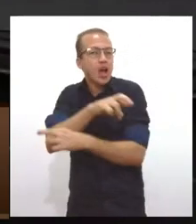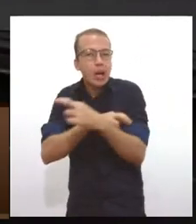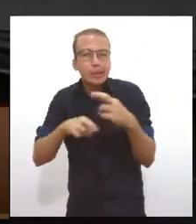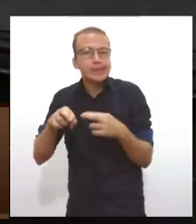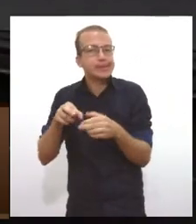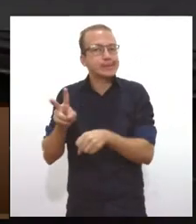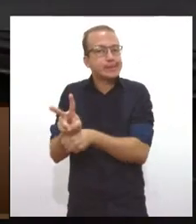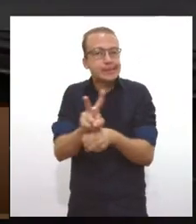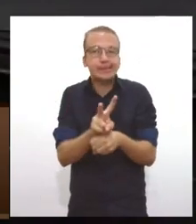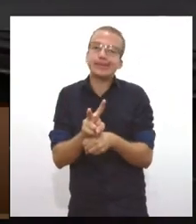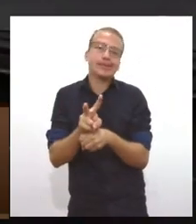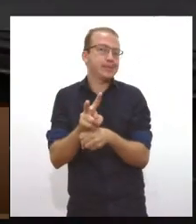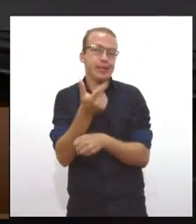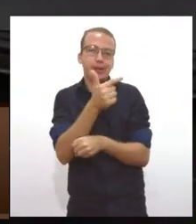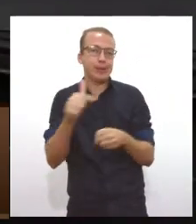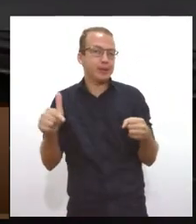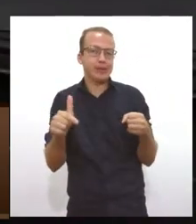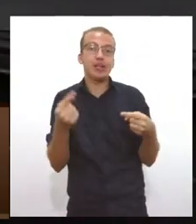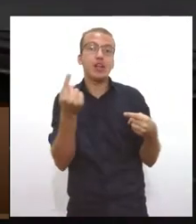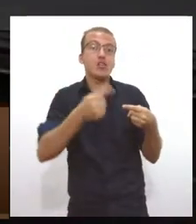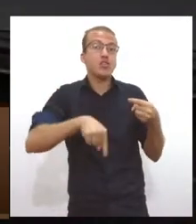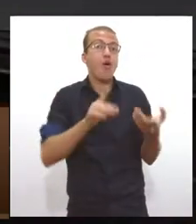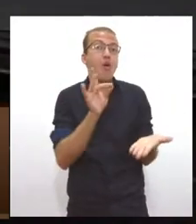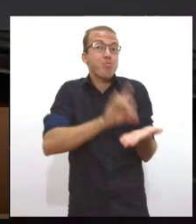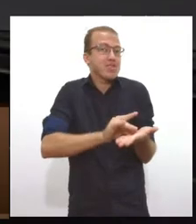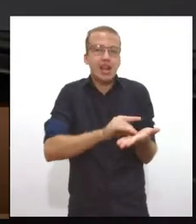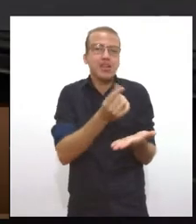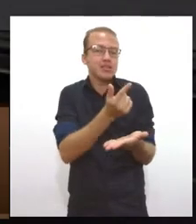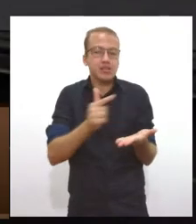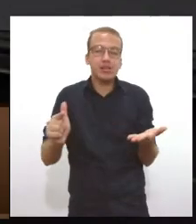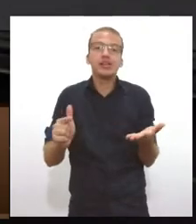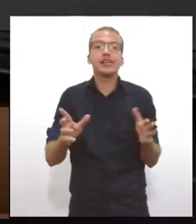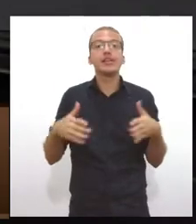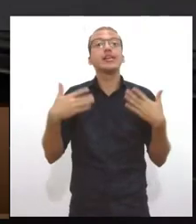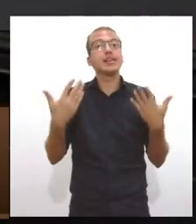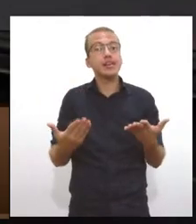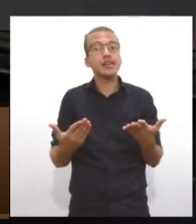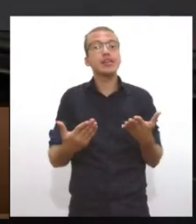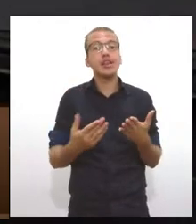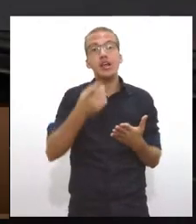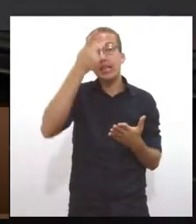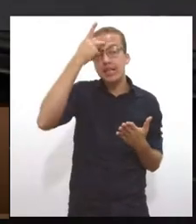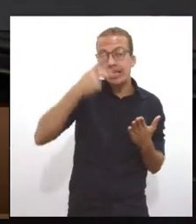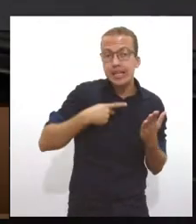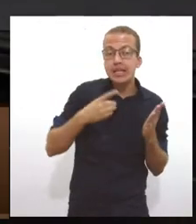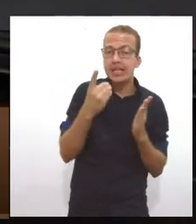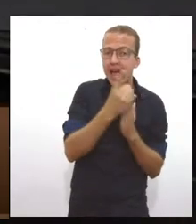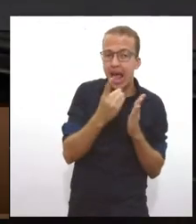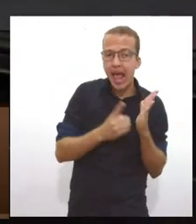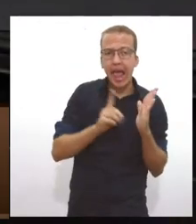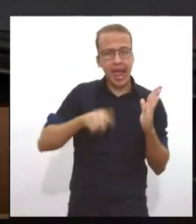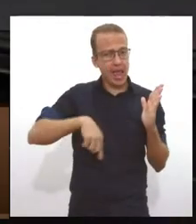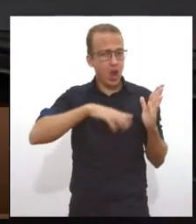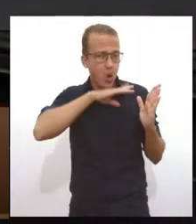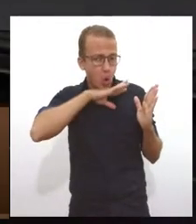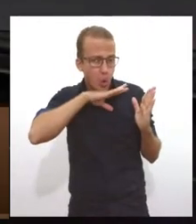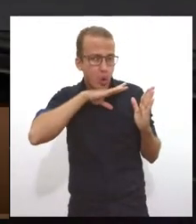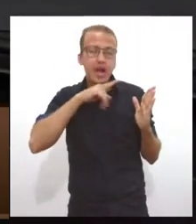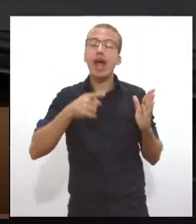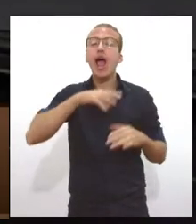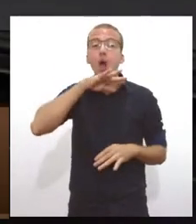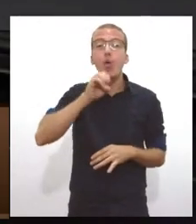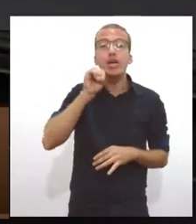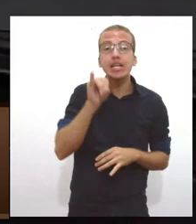A questão da autodeclaração, ela não é essencialmente como uma ideia, algo ruim. Ela é ruim se eu não tiver uma fiscalização,